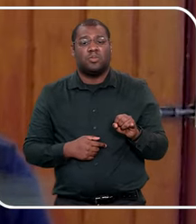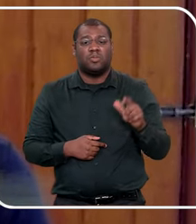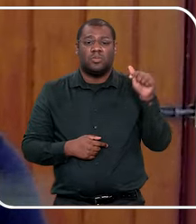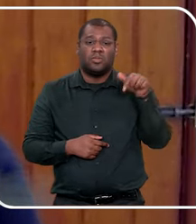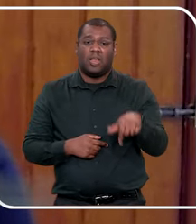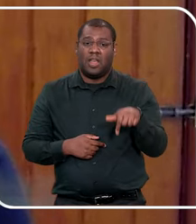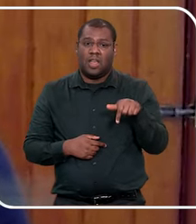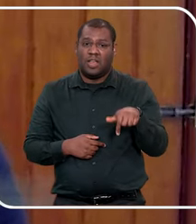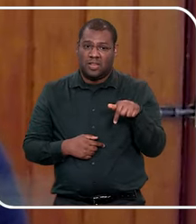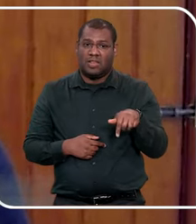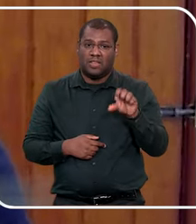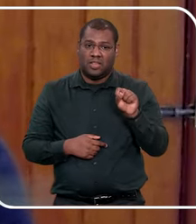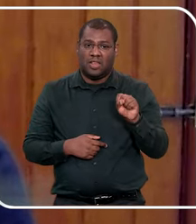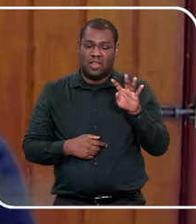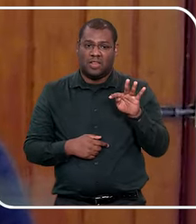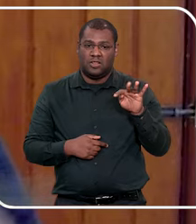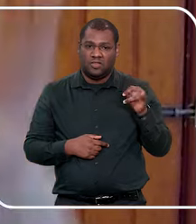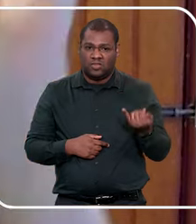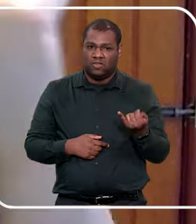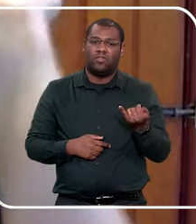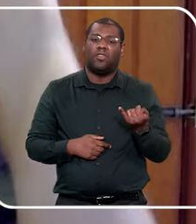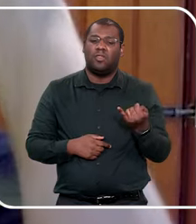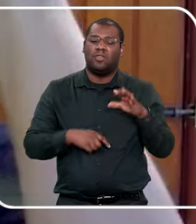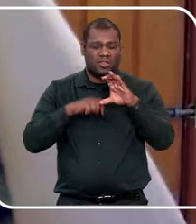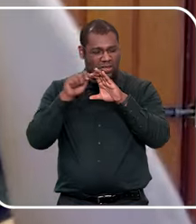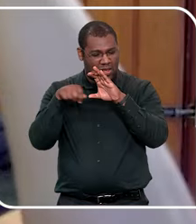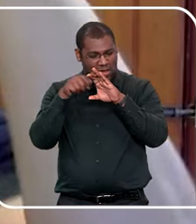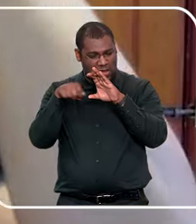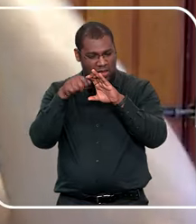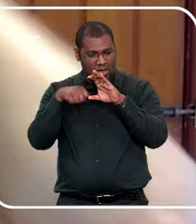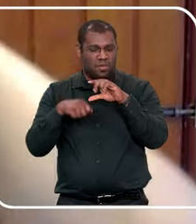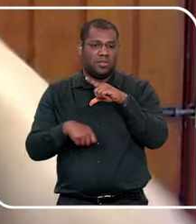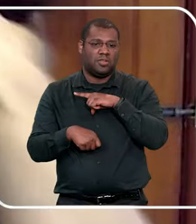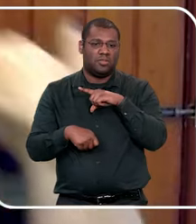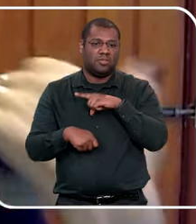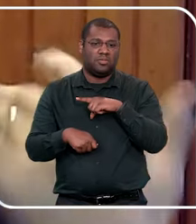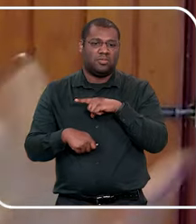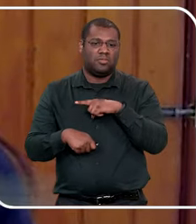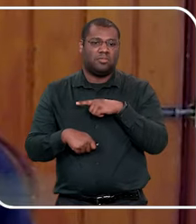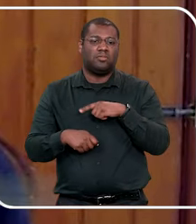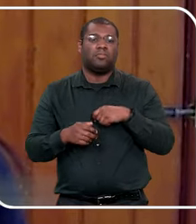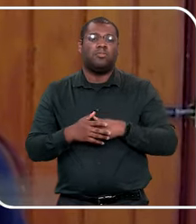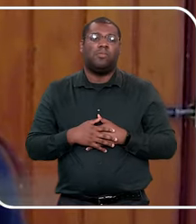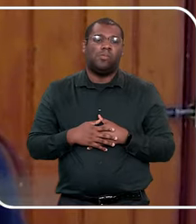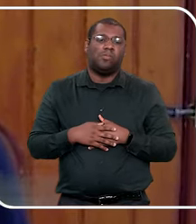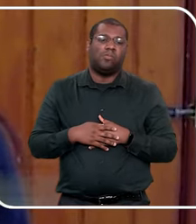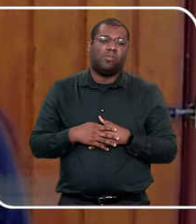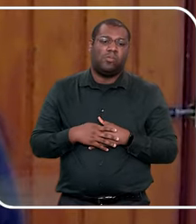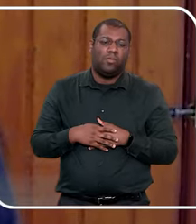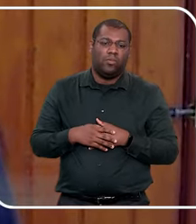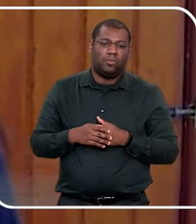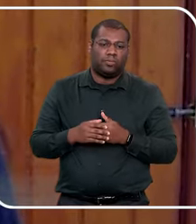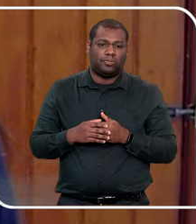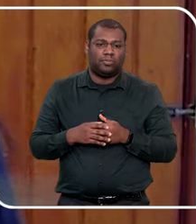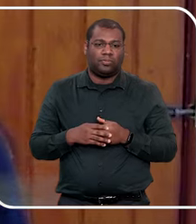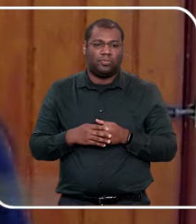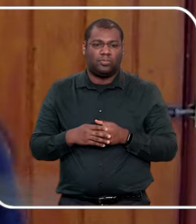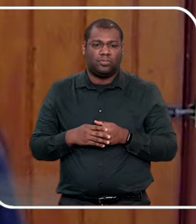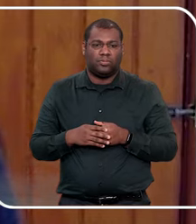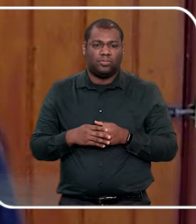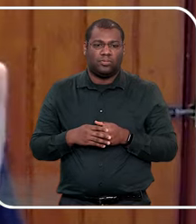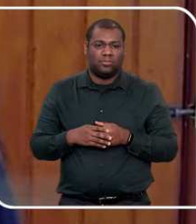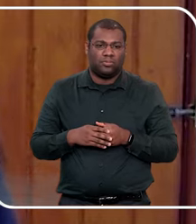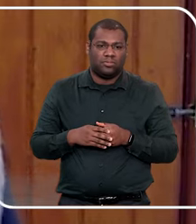câmeras, a maioria da, eu fui procurar uma creche há tempo atrás, acabei não colocando na creche, porque eu queria ficar mais com a criança, eu estava